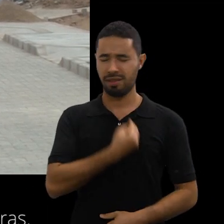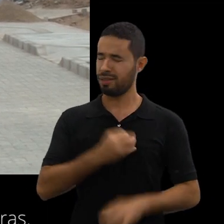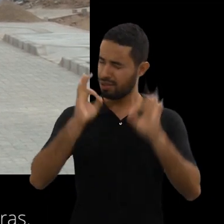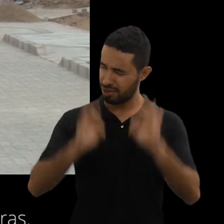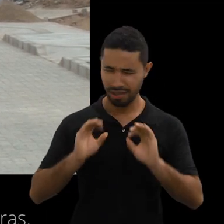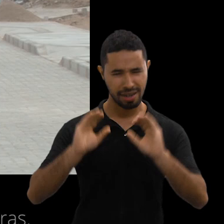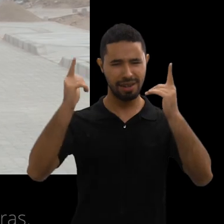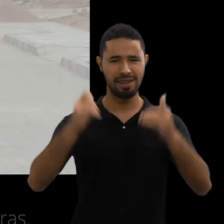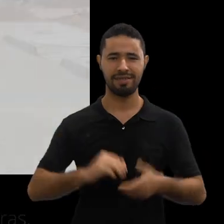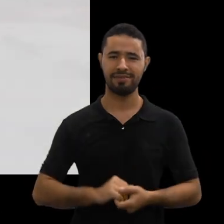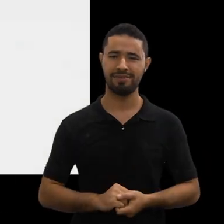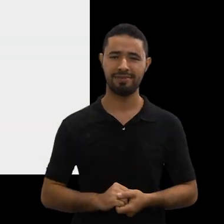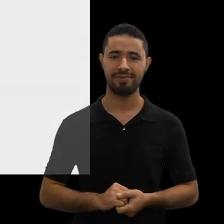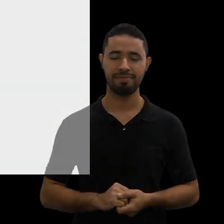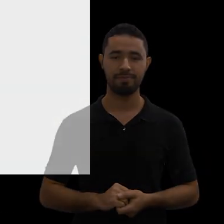palavras.